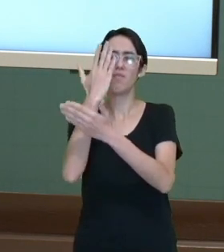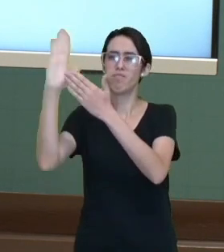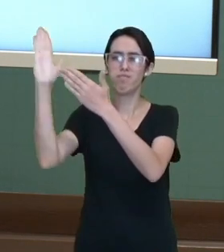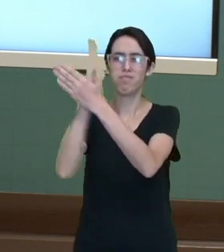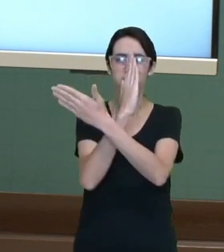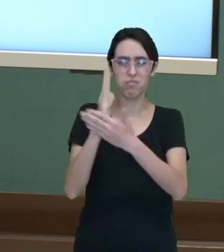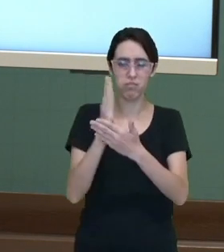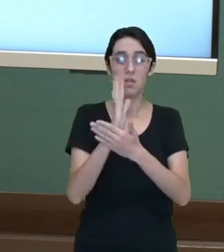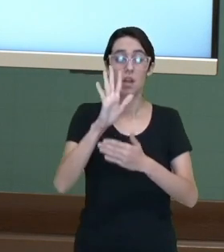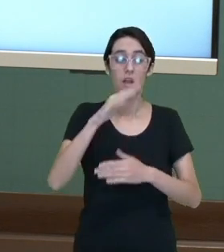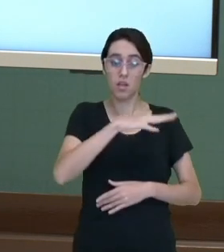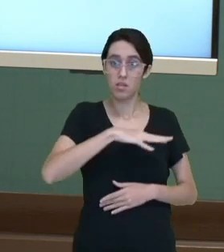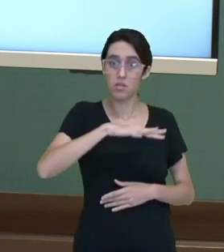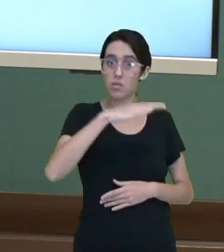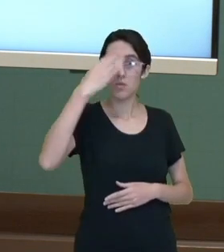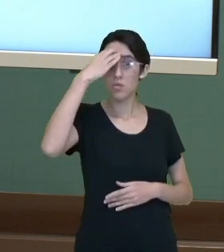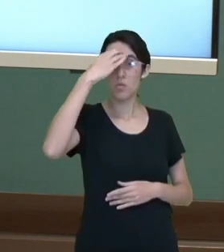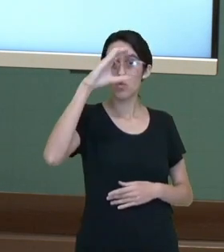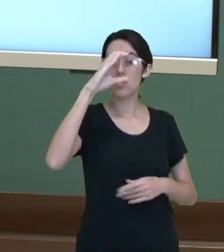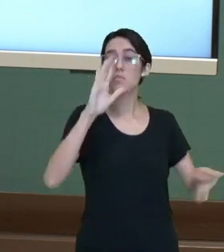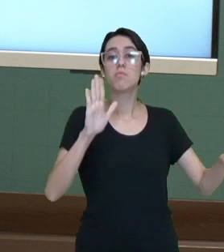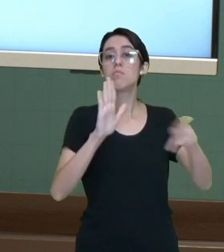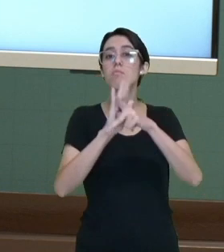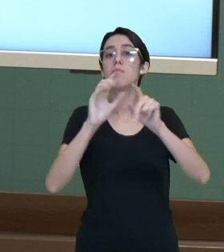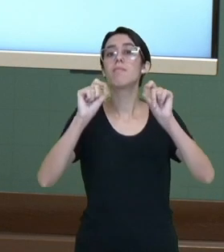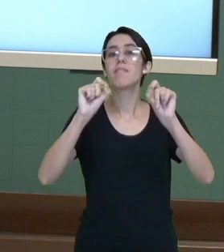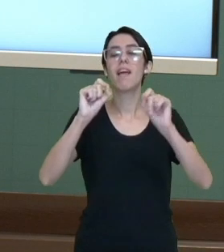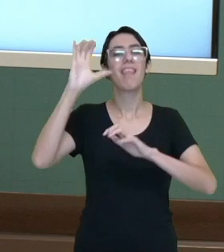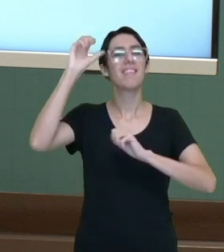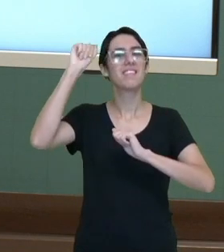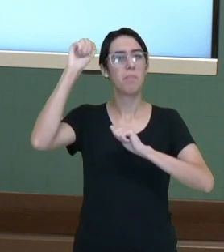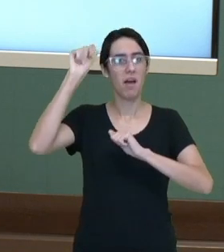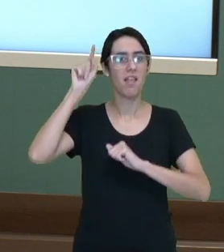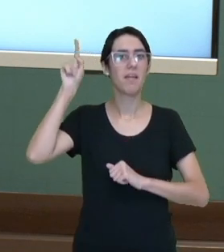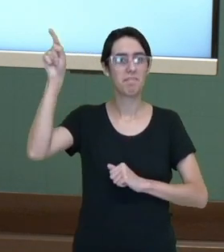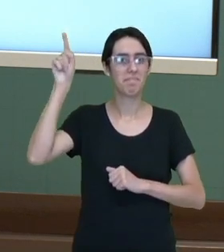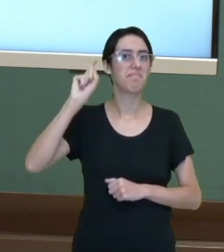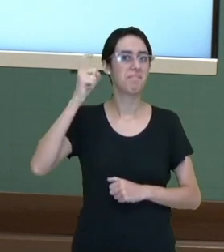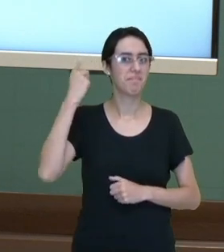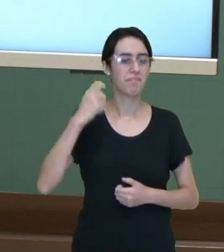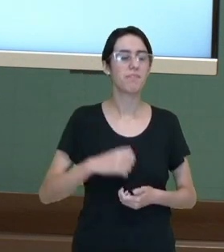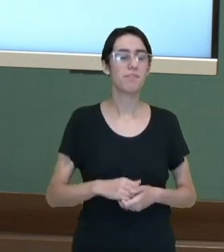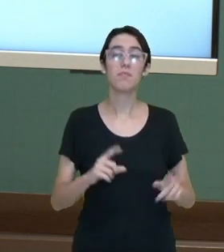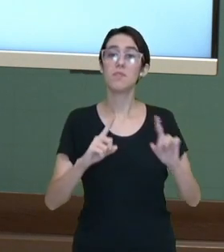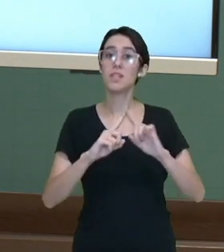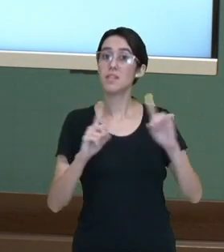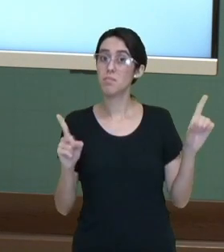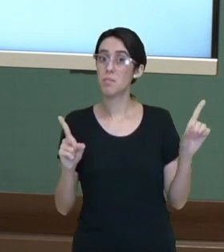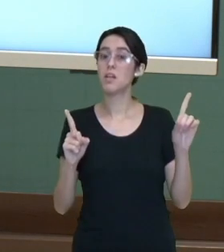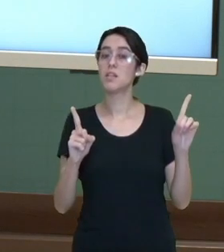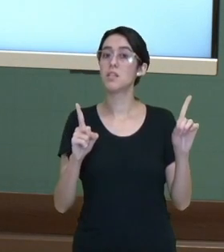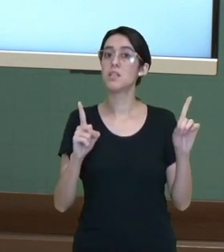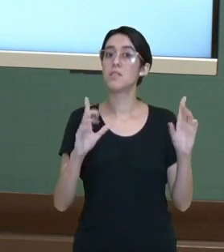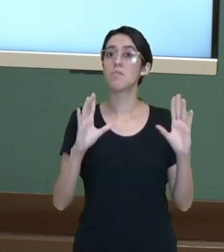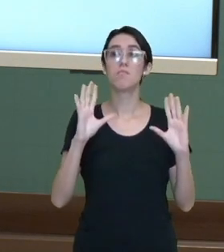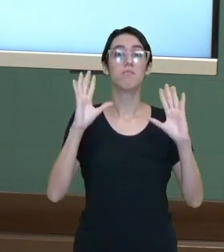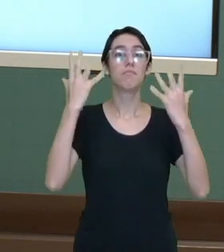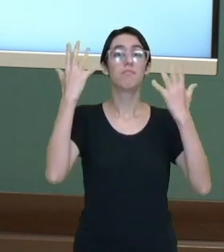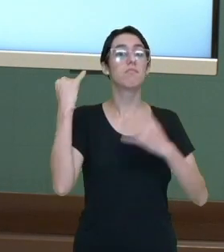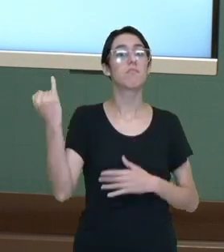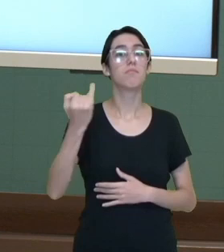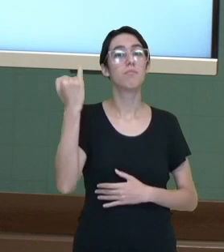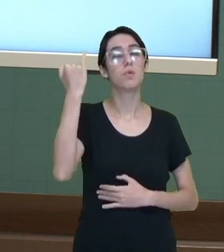pertencia à Espanha. Porém, um fato importante vai chamar a nossa atenção, que é a